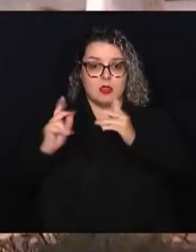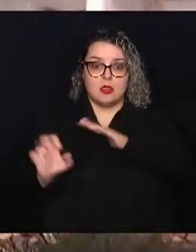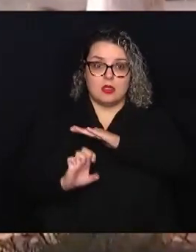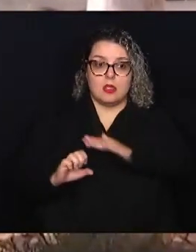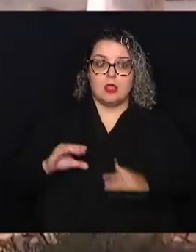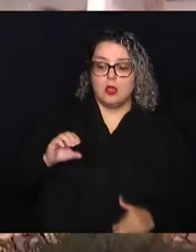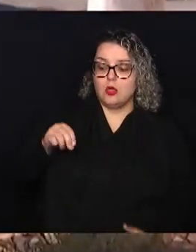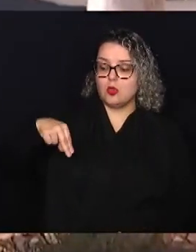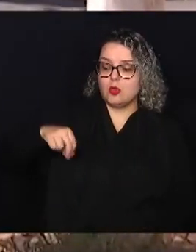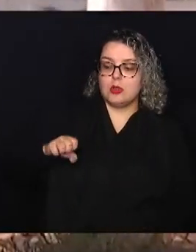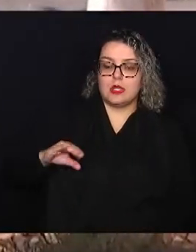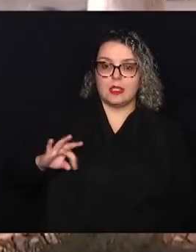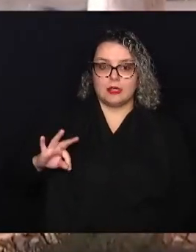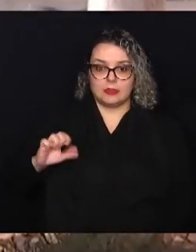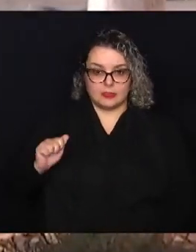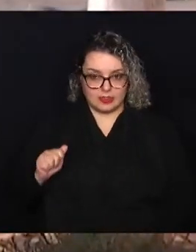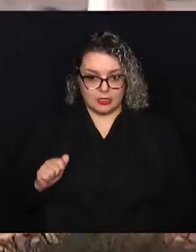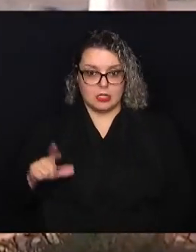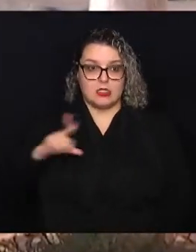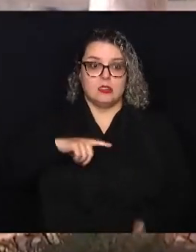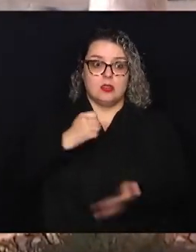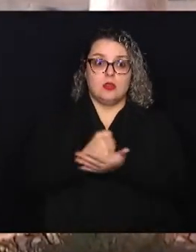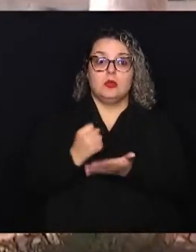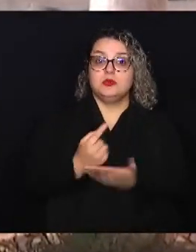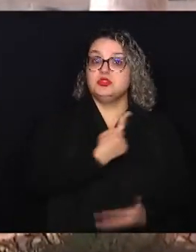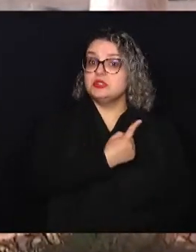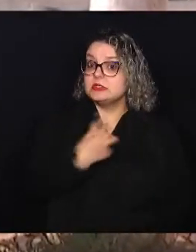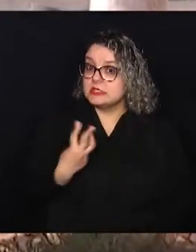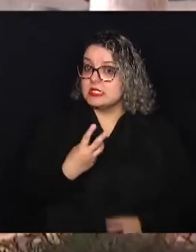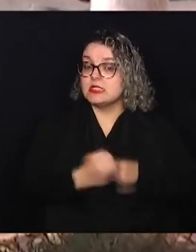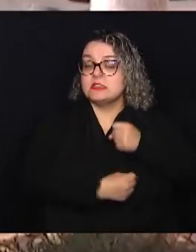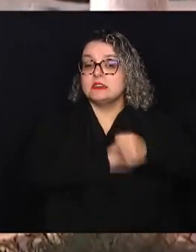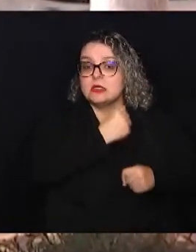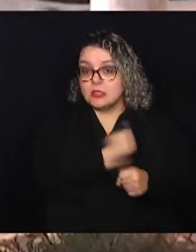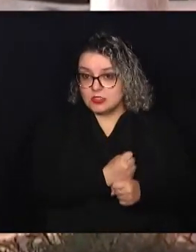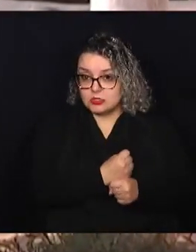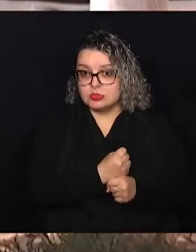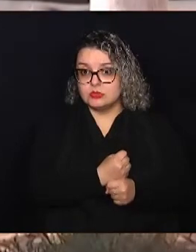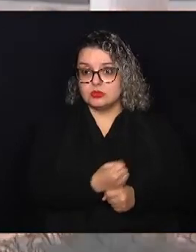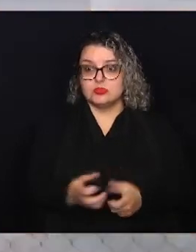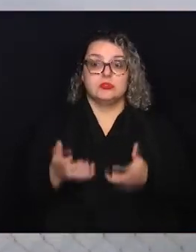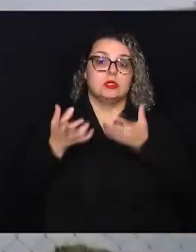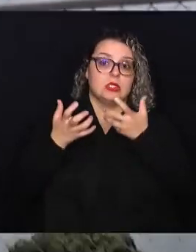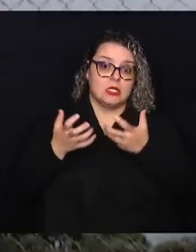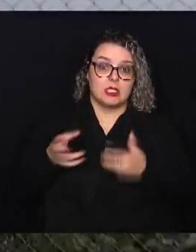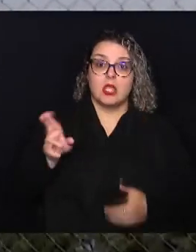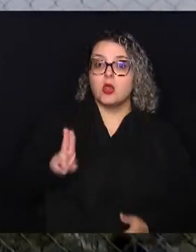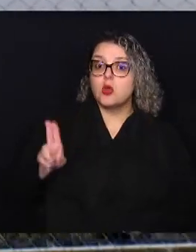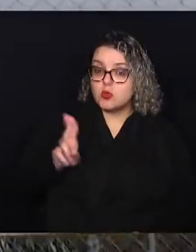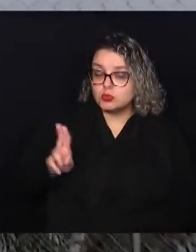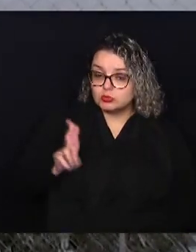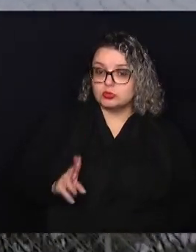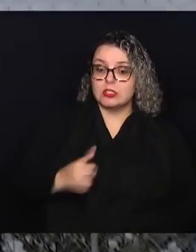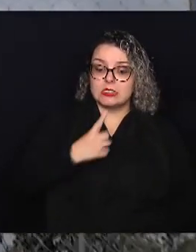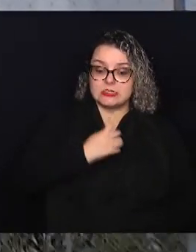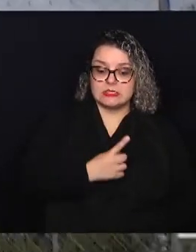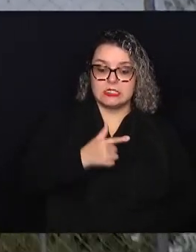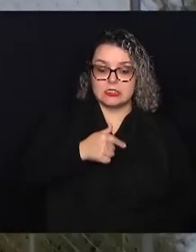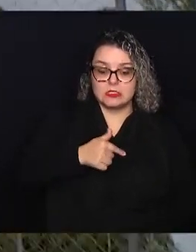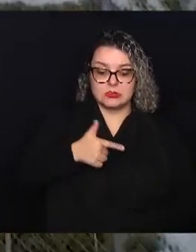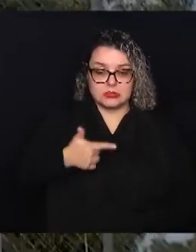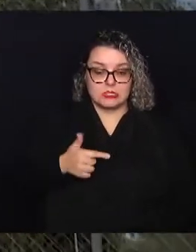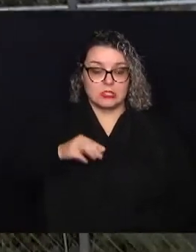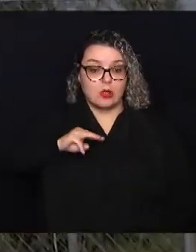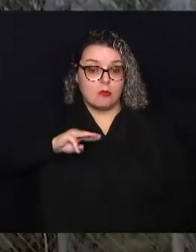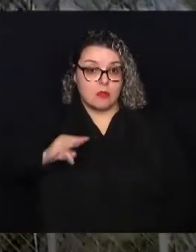Conecta, que tem um contrato de 13 anos que pretende utilizar 172 milhões